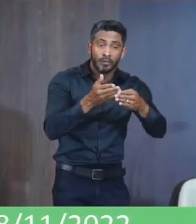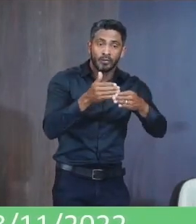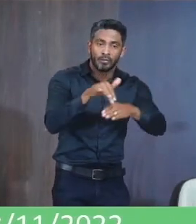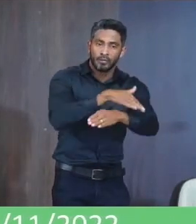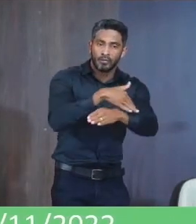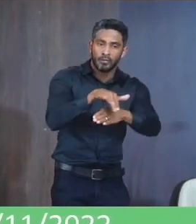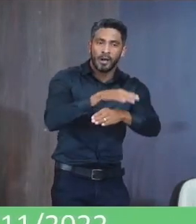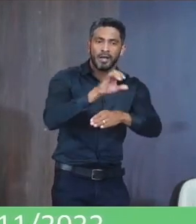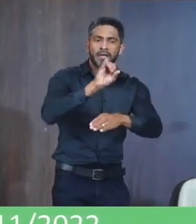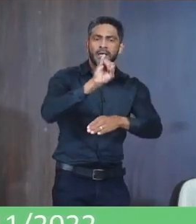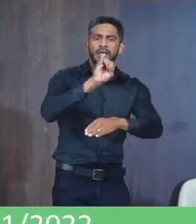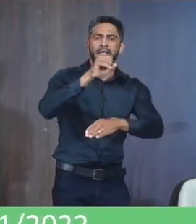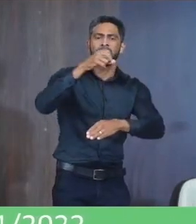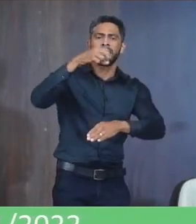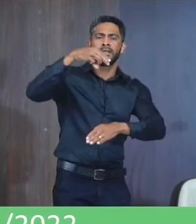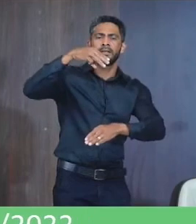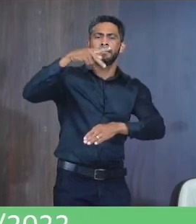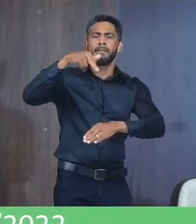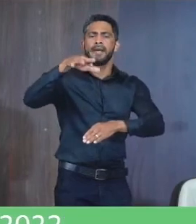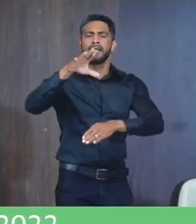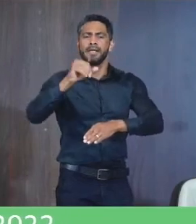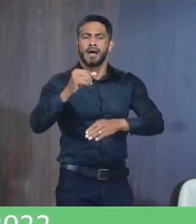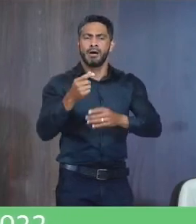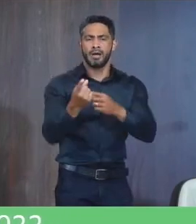Imperial Para o centro Ali a Santa Mônica